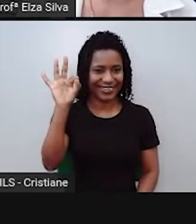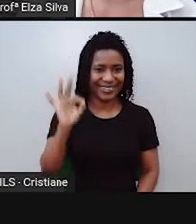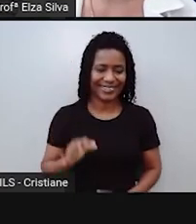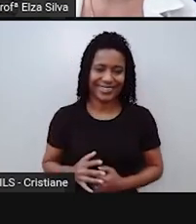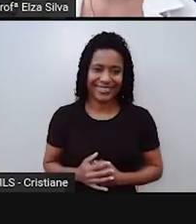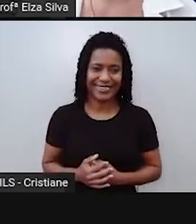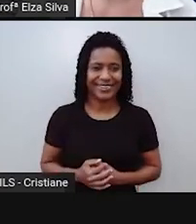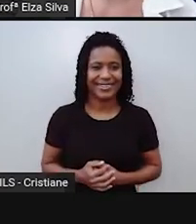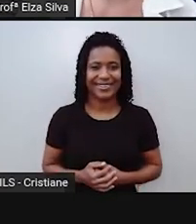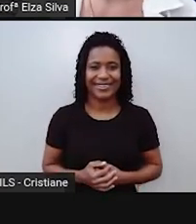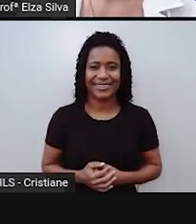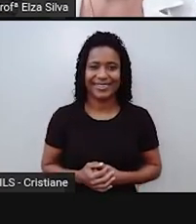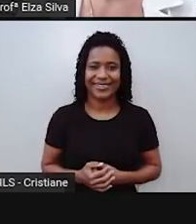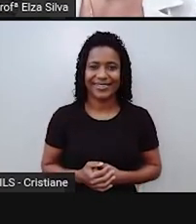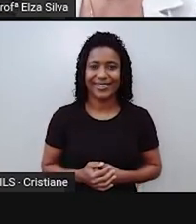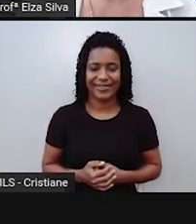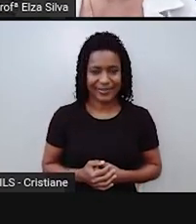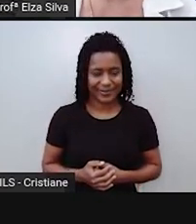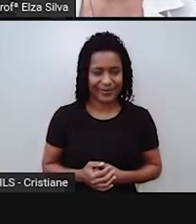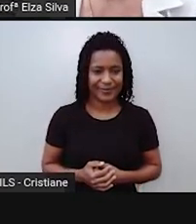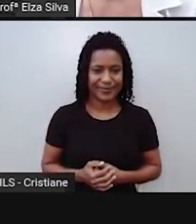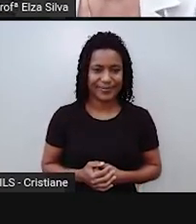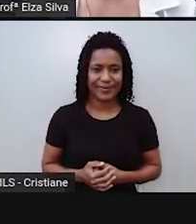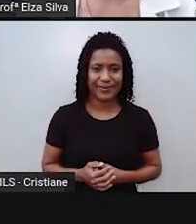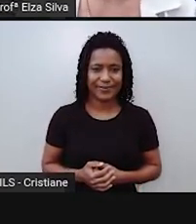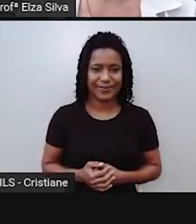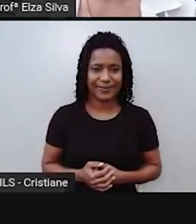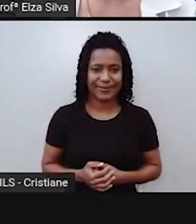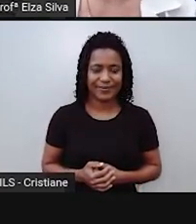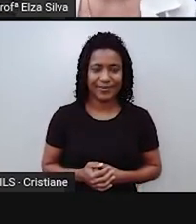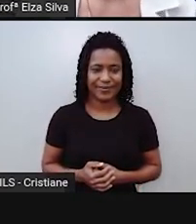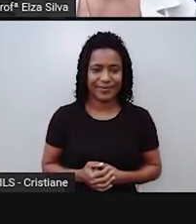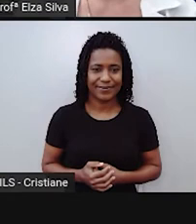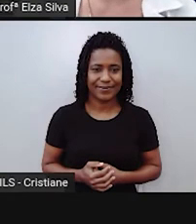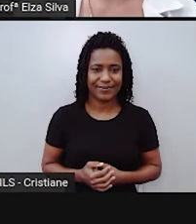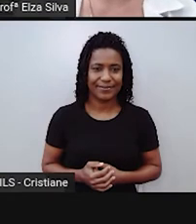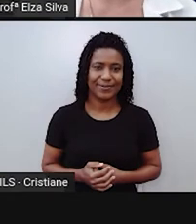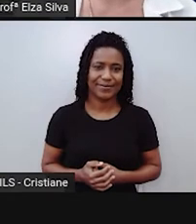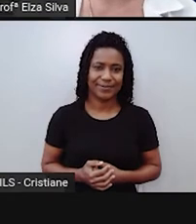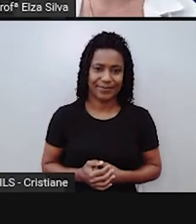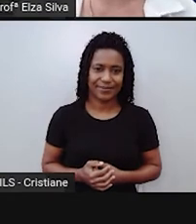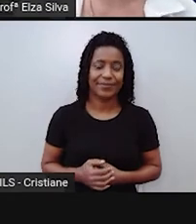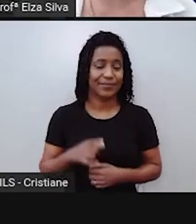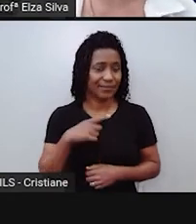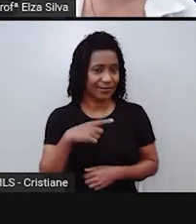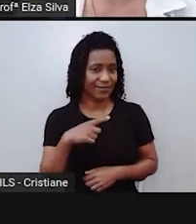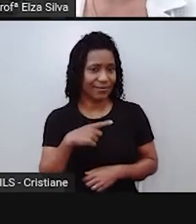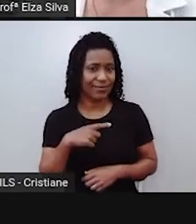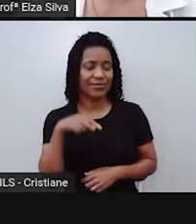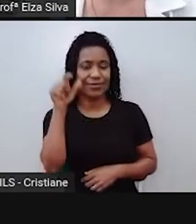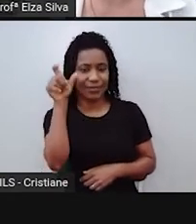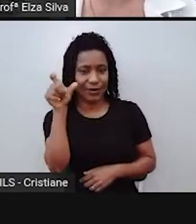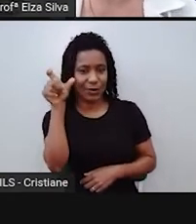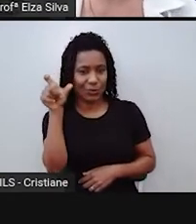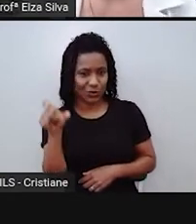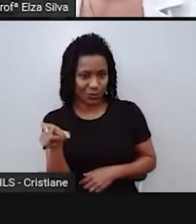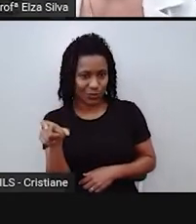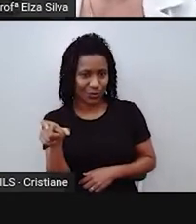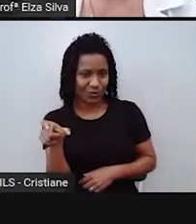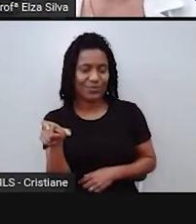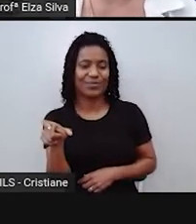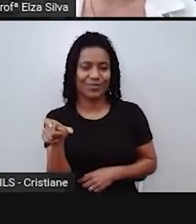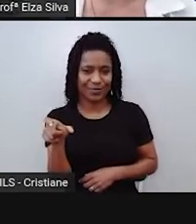Próximo. They are together. Nós temos aqui o sujeito com o pronome they,